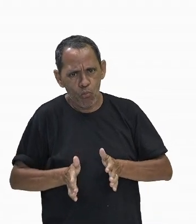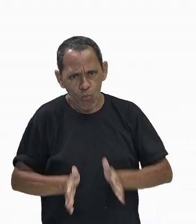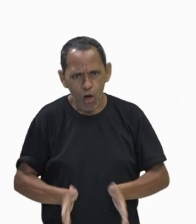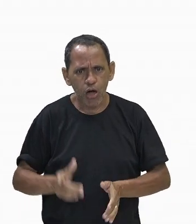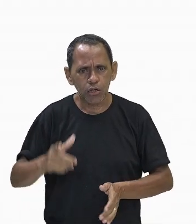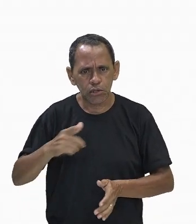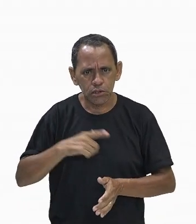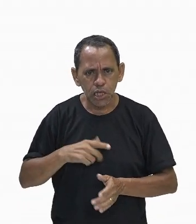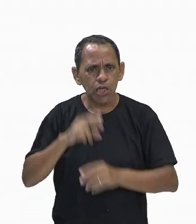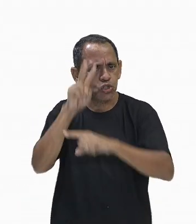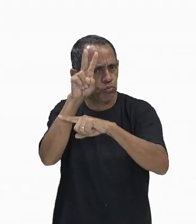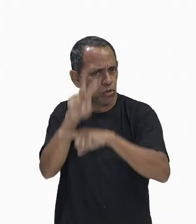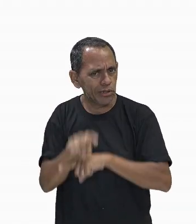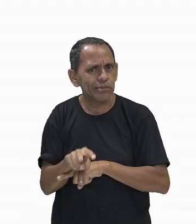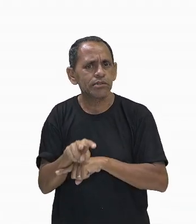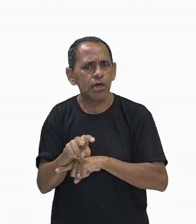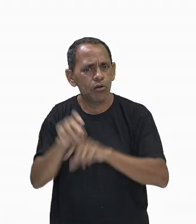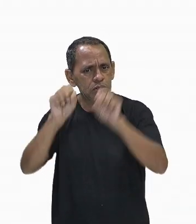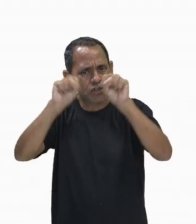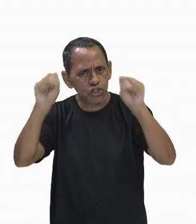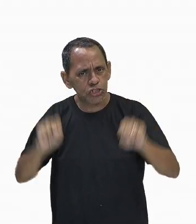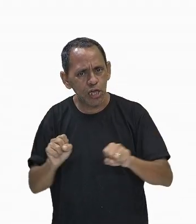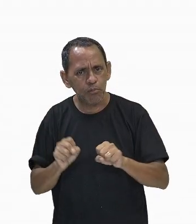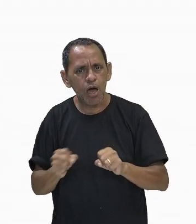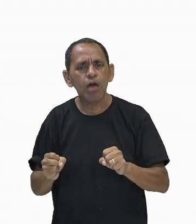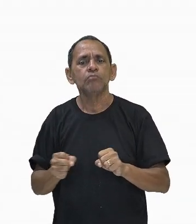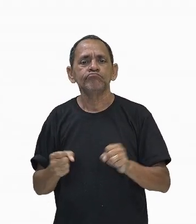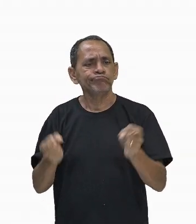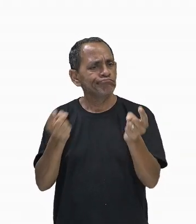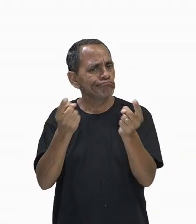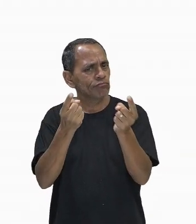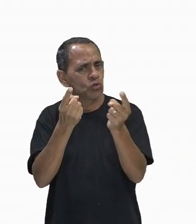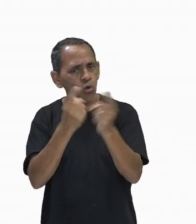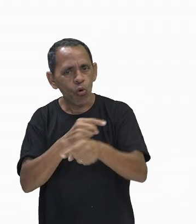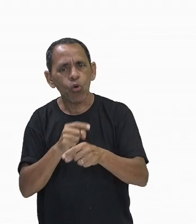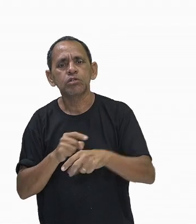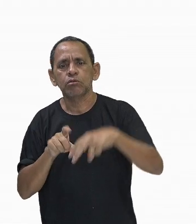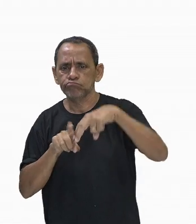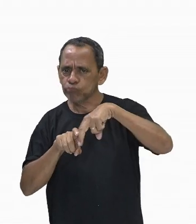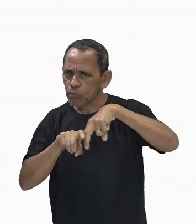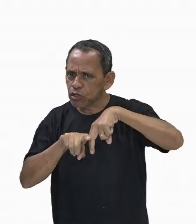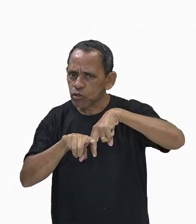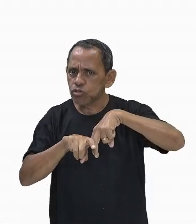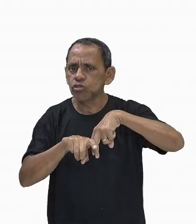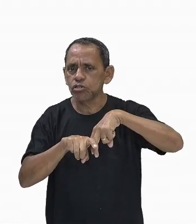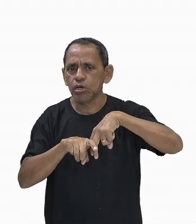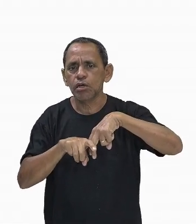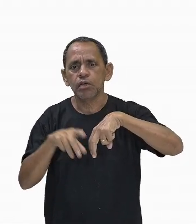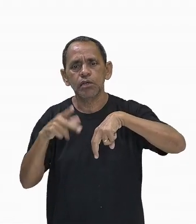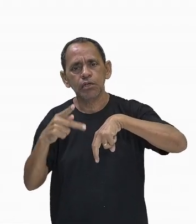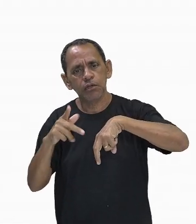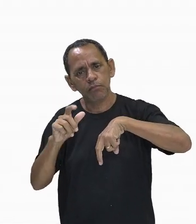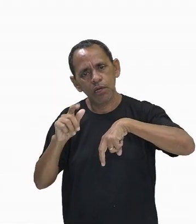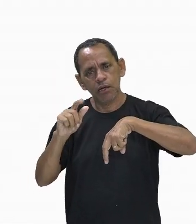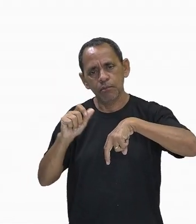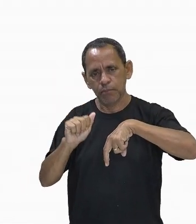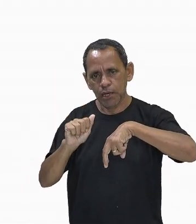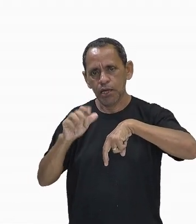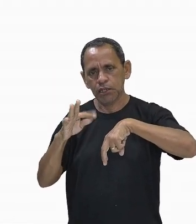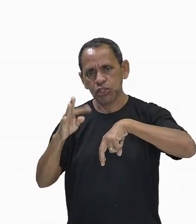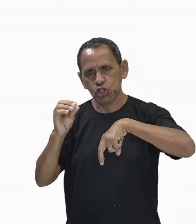defesa contra a presença de patógenos. Temos o sistema imune adaptativo, que é